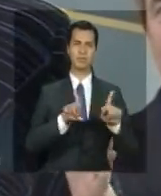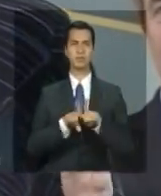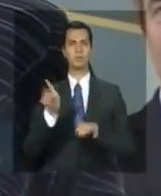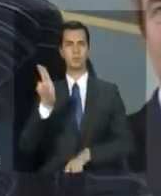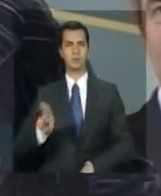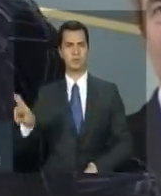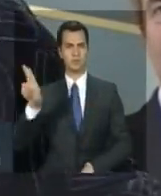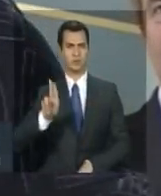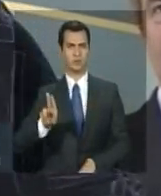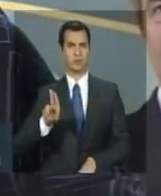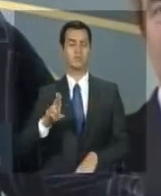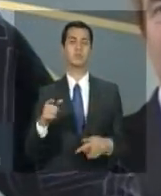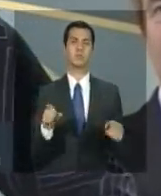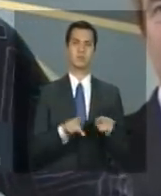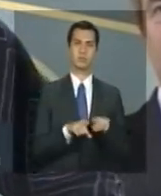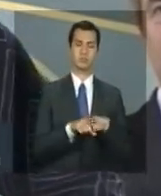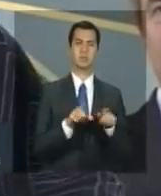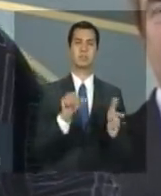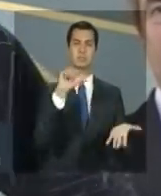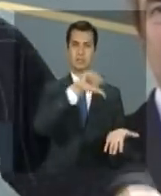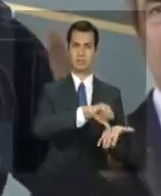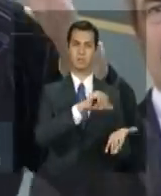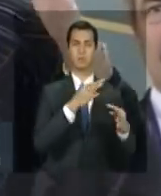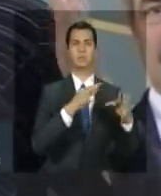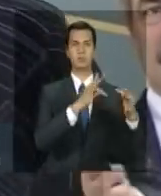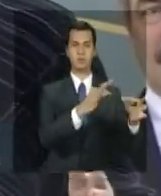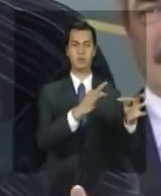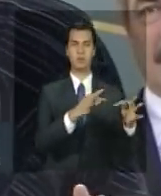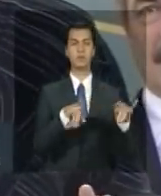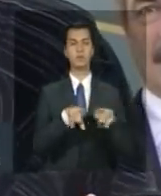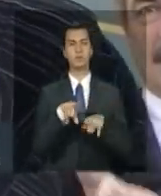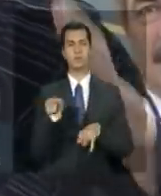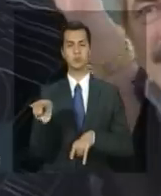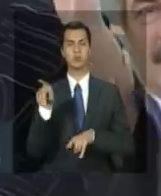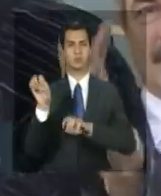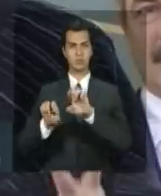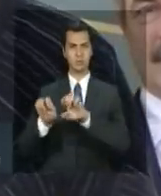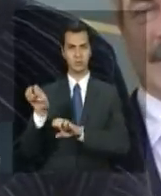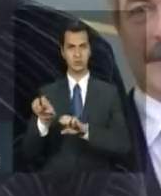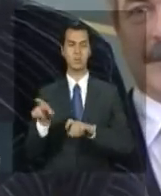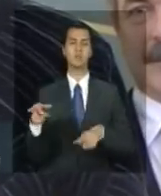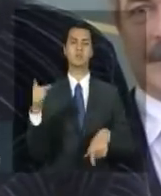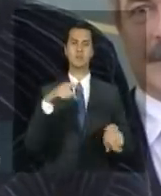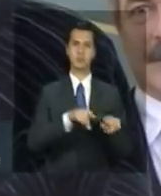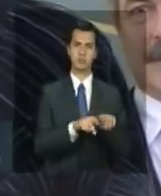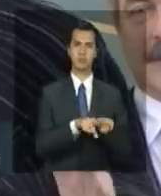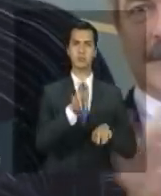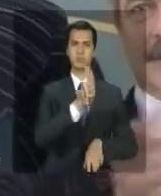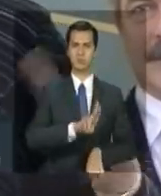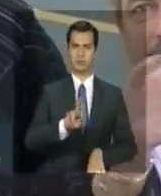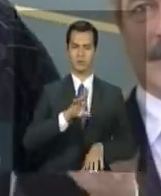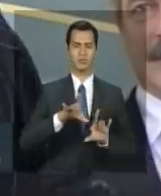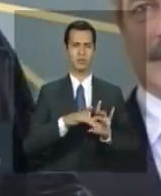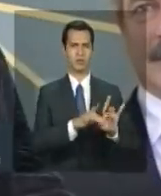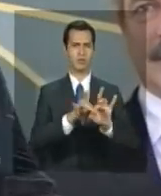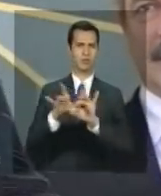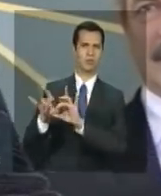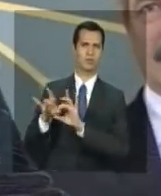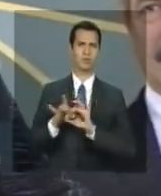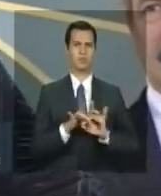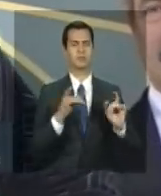universidade entre o centro tecnológico a empresa e a universidade não há